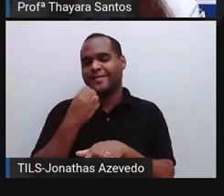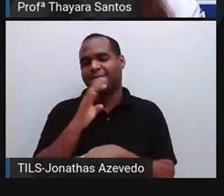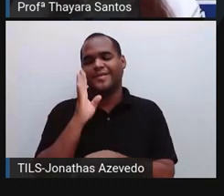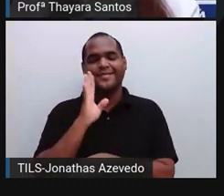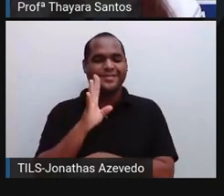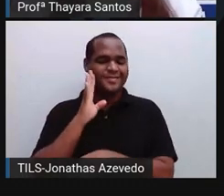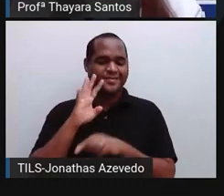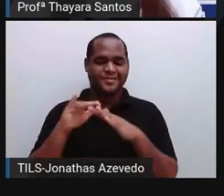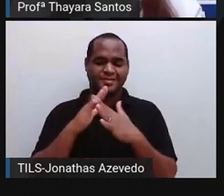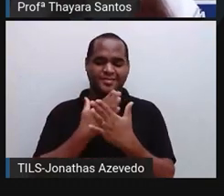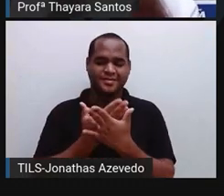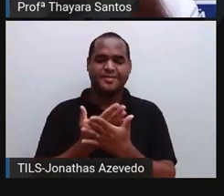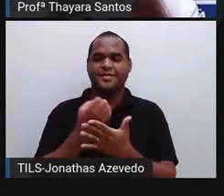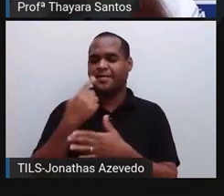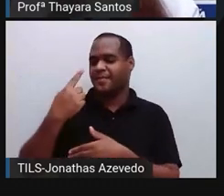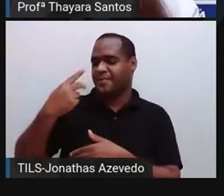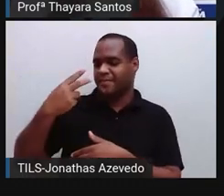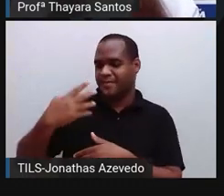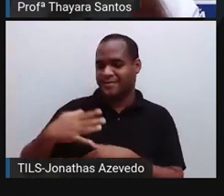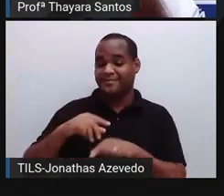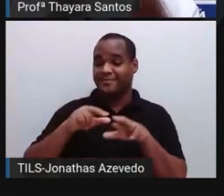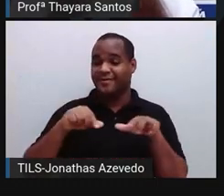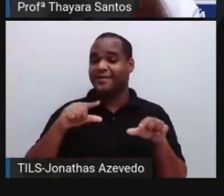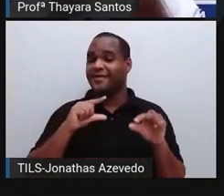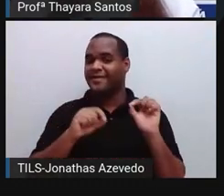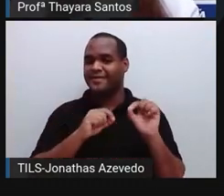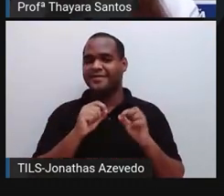quais são as escolas que estão ali nas primeiras colocações.